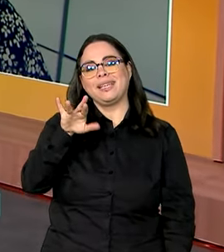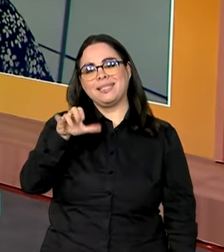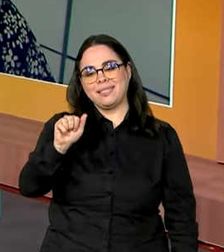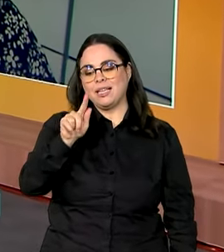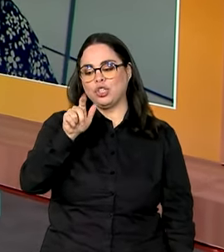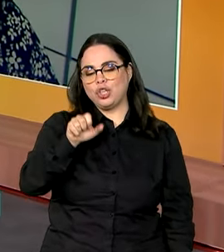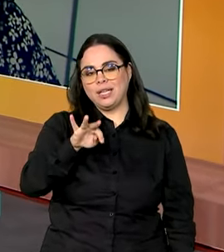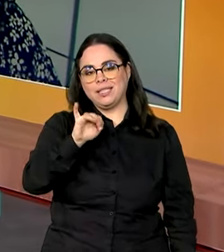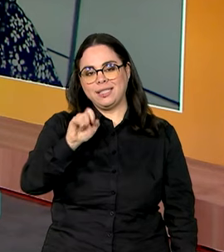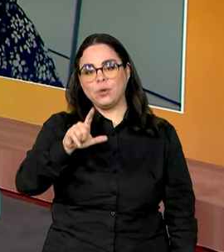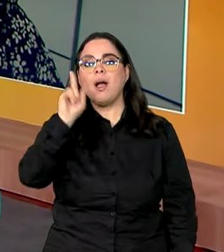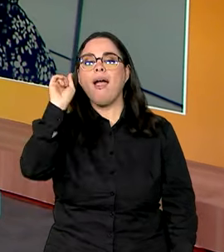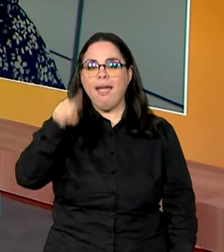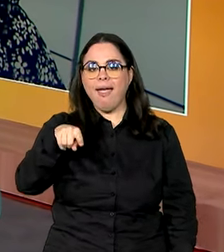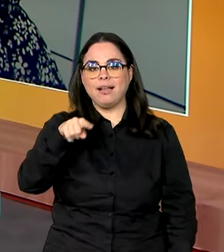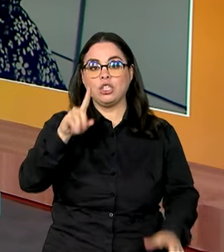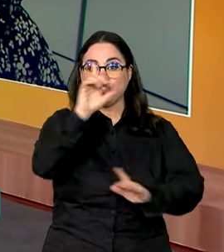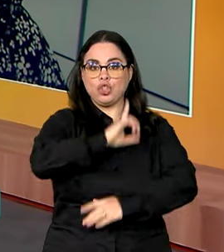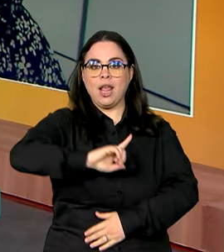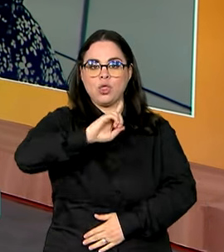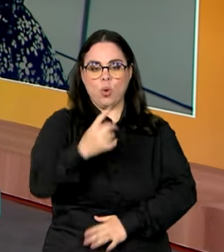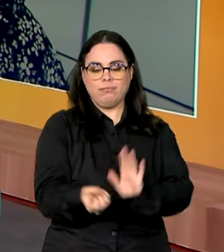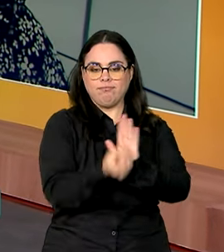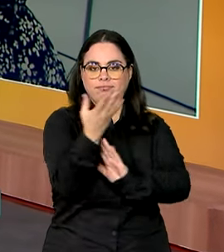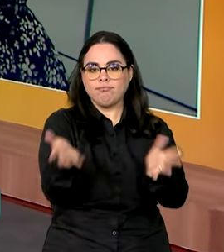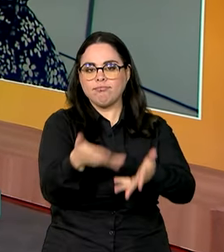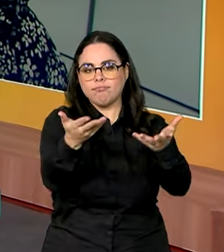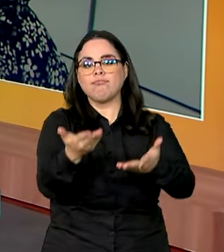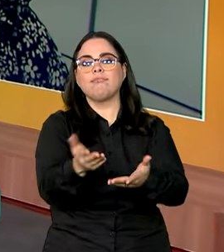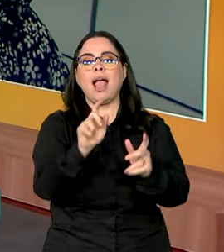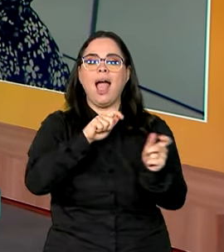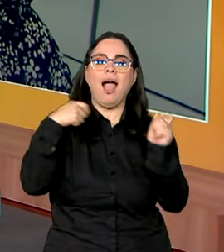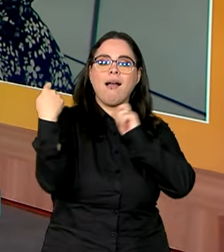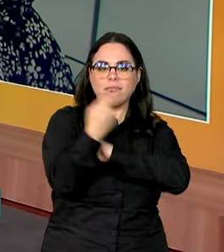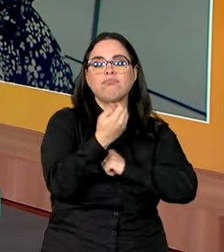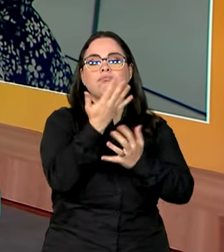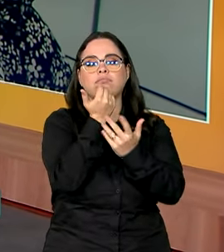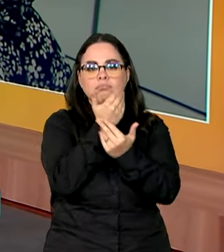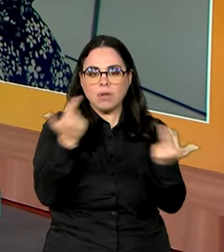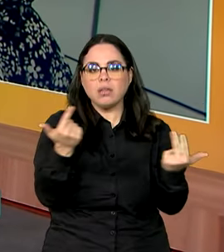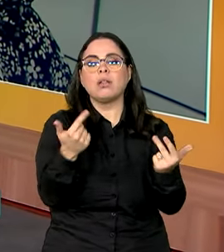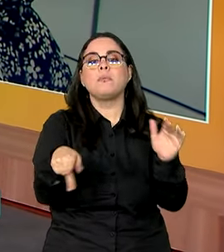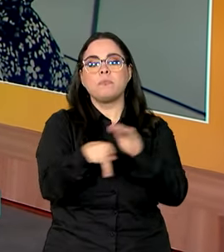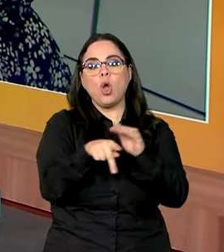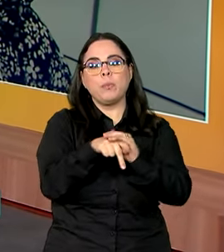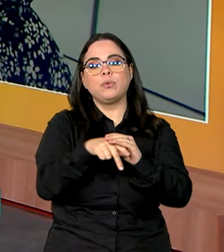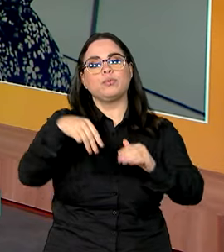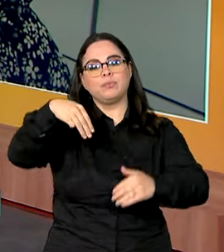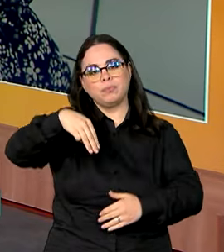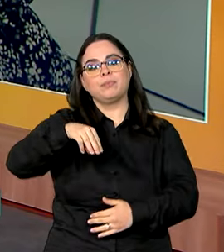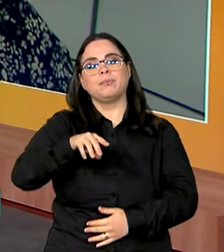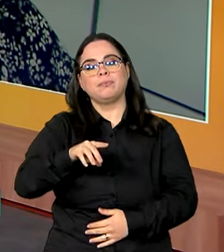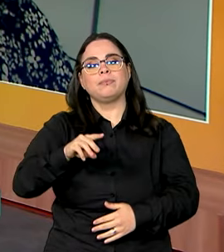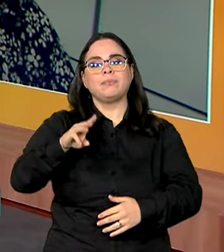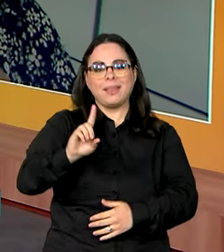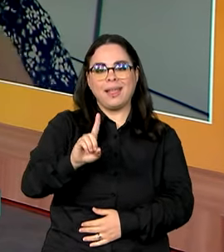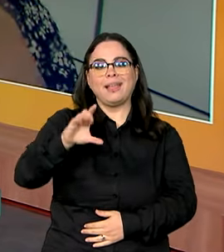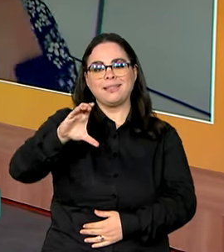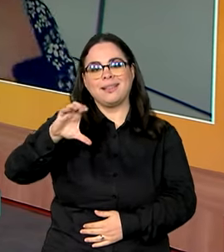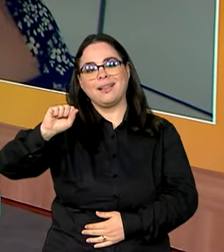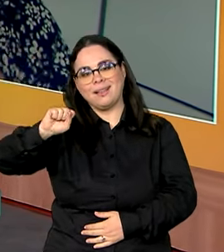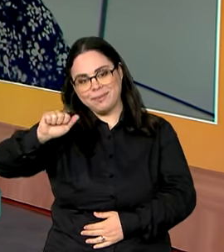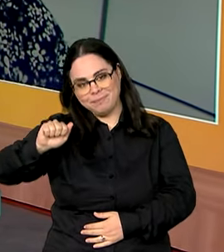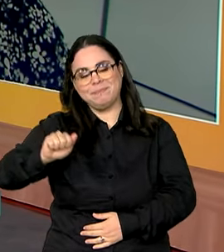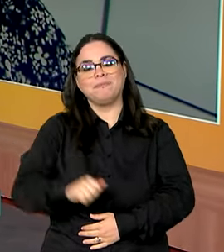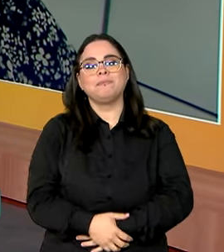ela que é diretora de Promoção de Alimentação Adequada e Saudável do Ministério do Desenvolvimento, Assistência Social, Família e Combate à Fome.